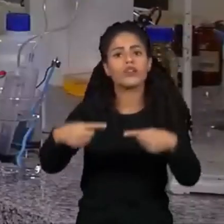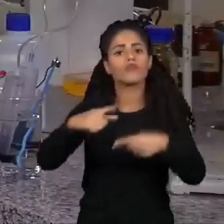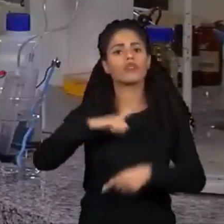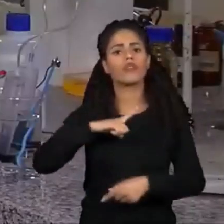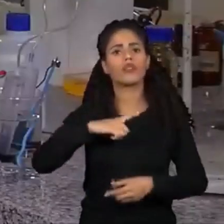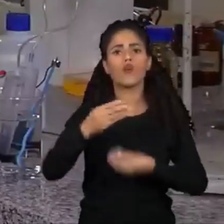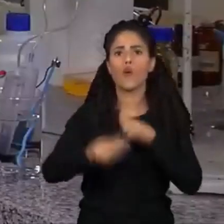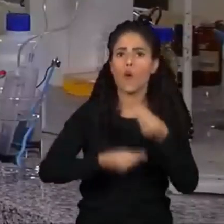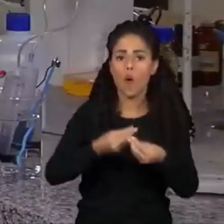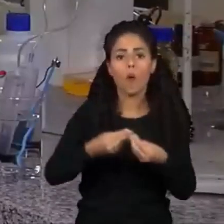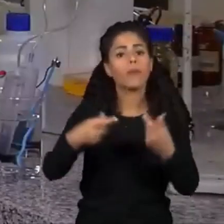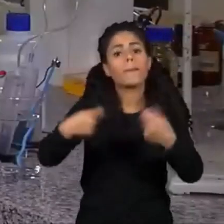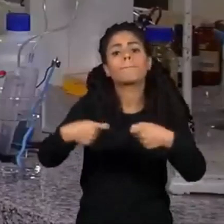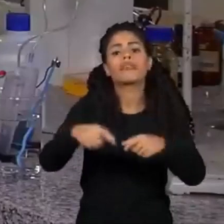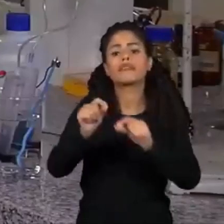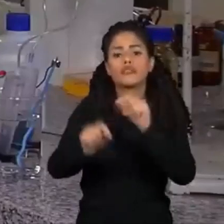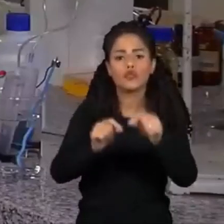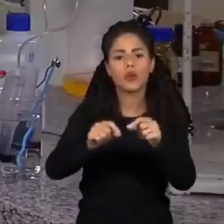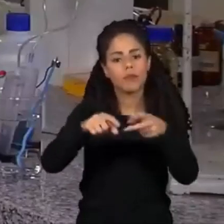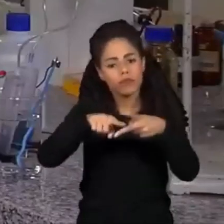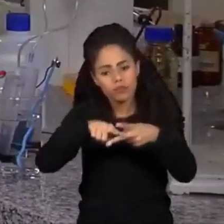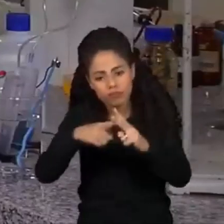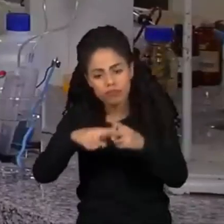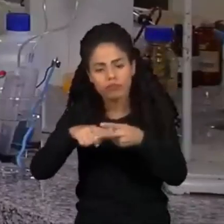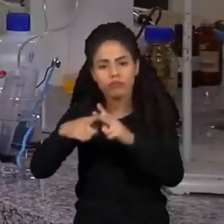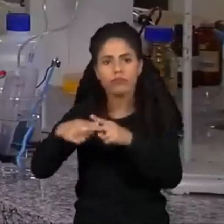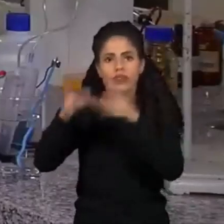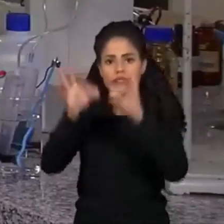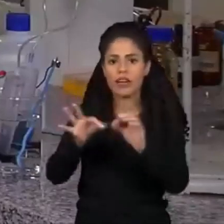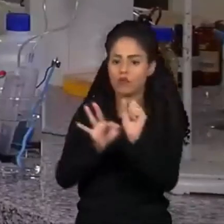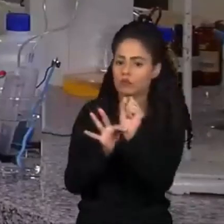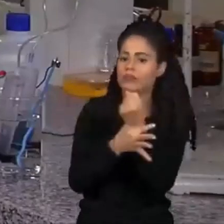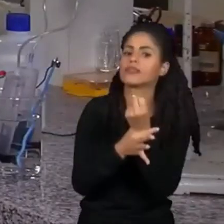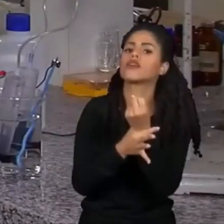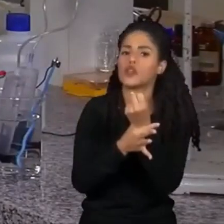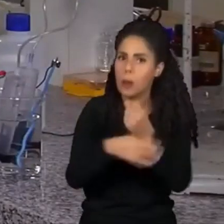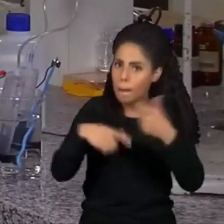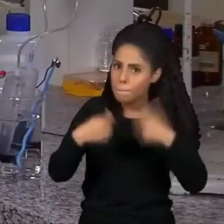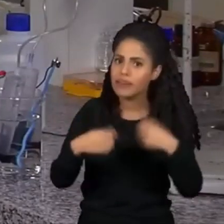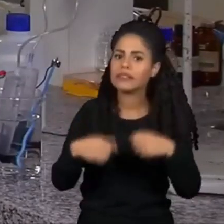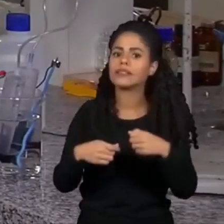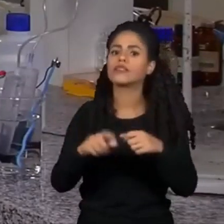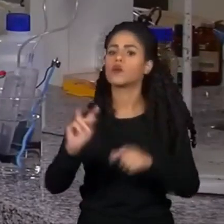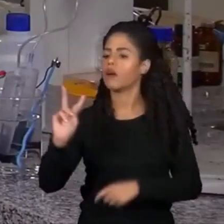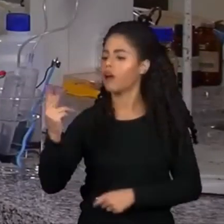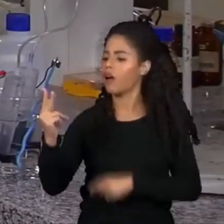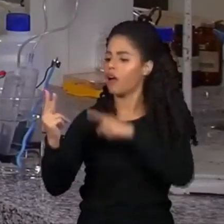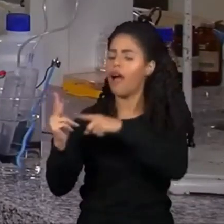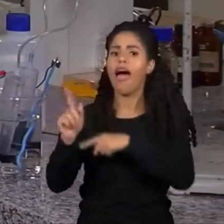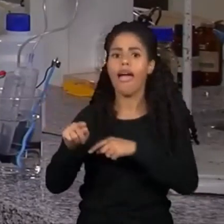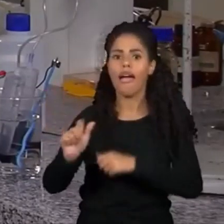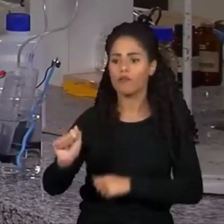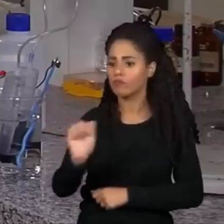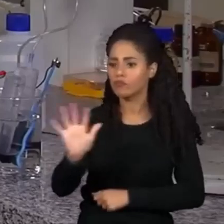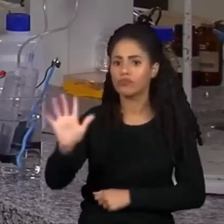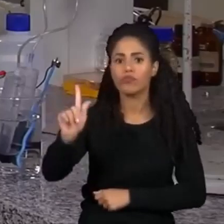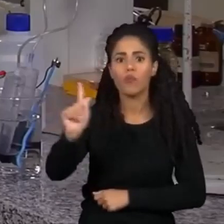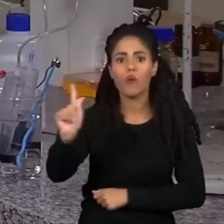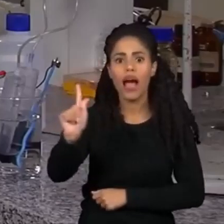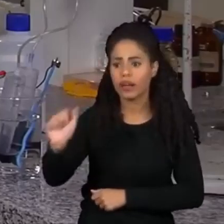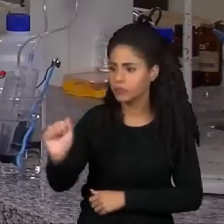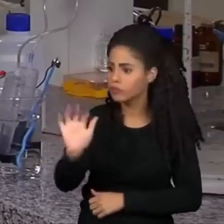no que tangem aspectos regulatórios e de segurança. Hidrogênio é um gás inflamável, então a gente tem que ter uma